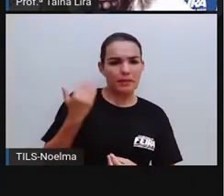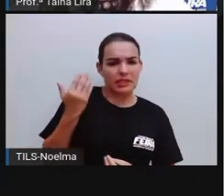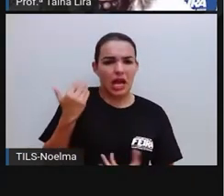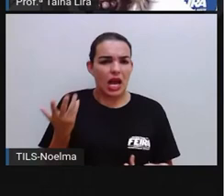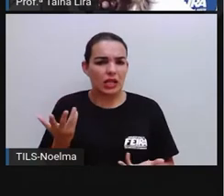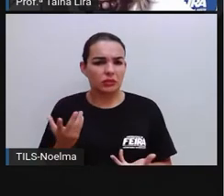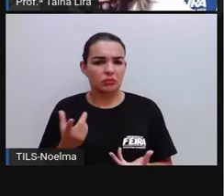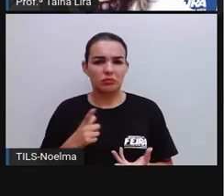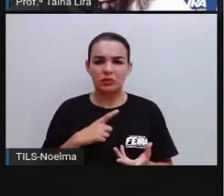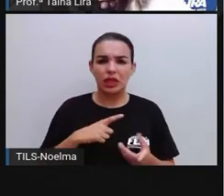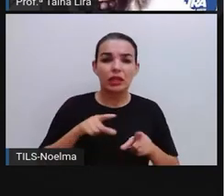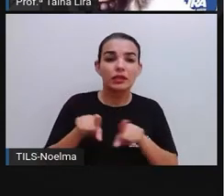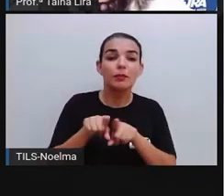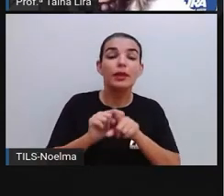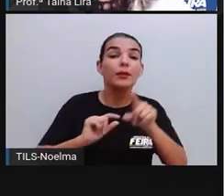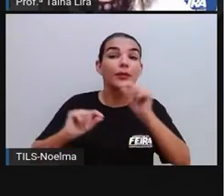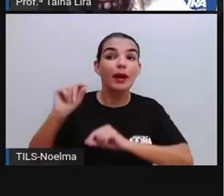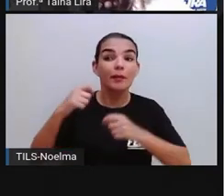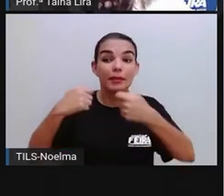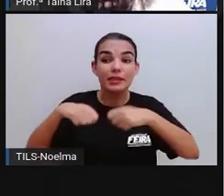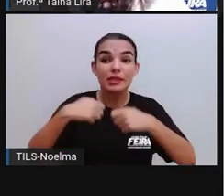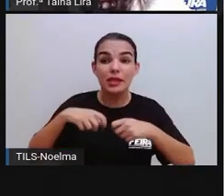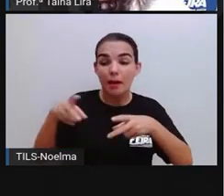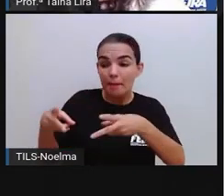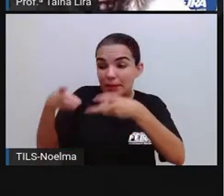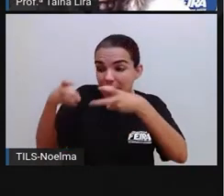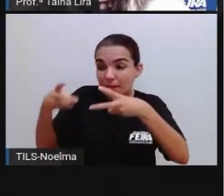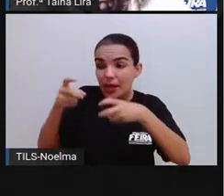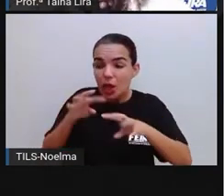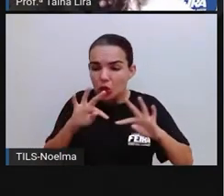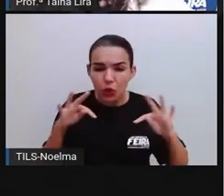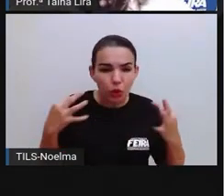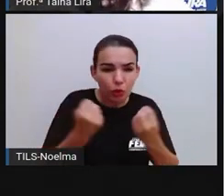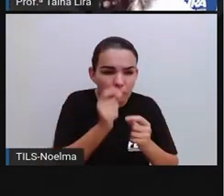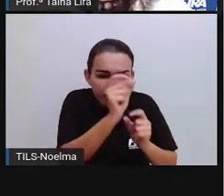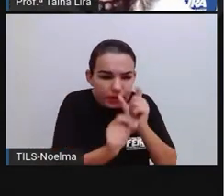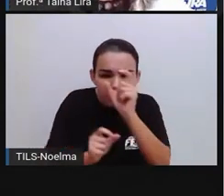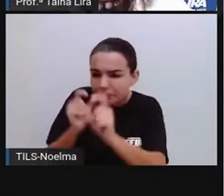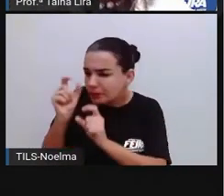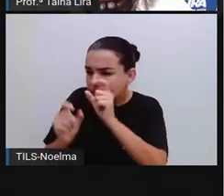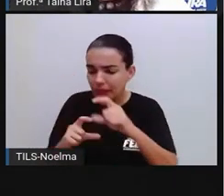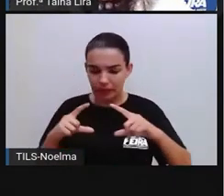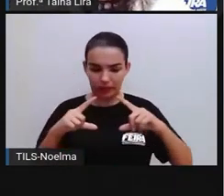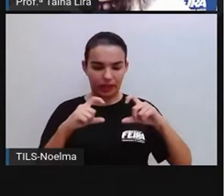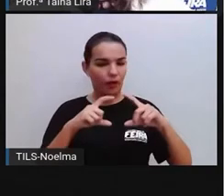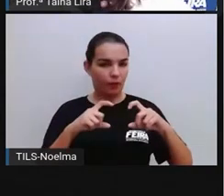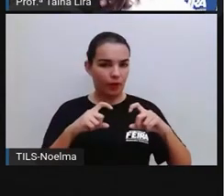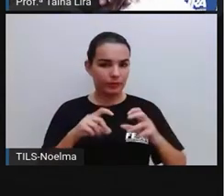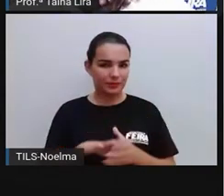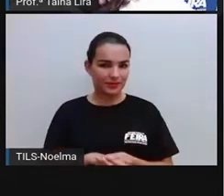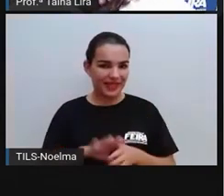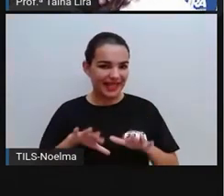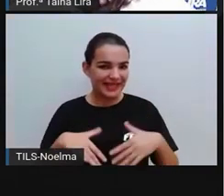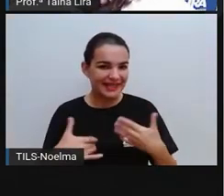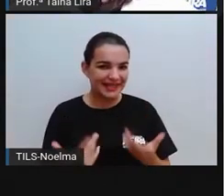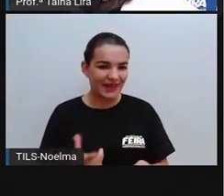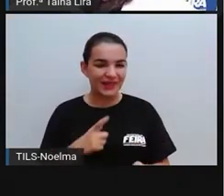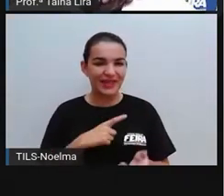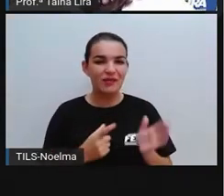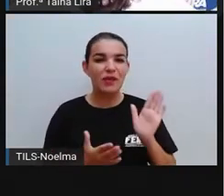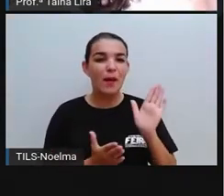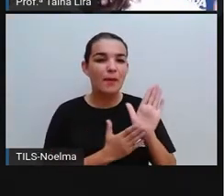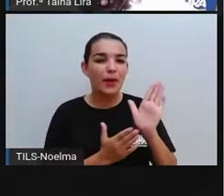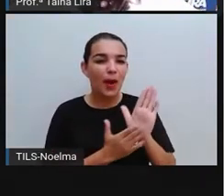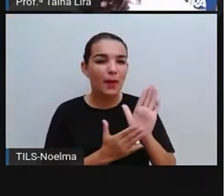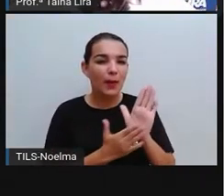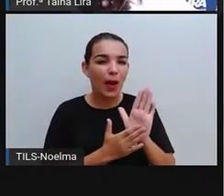os detalhes daquela imagem. Então, segundo ano, a PROC trouxe para vocês essa proposta de a gente